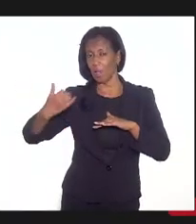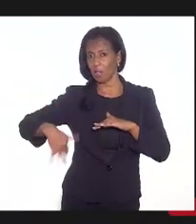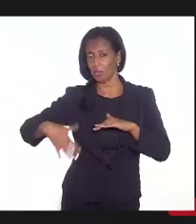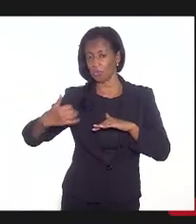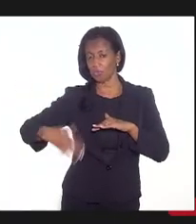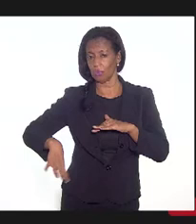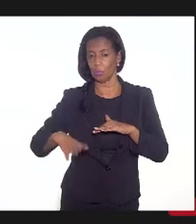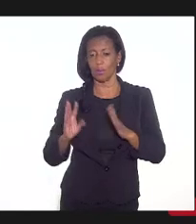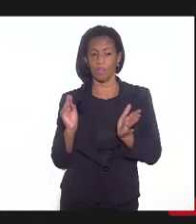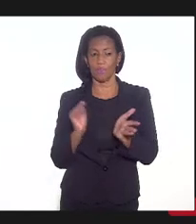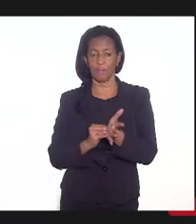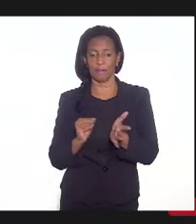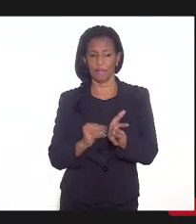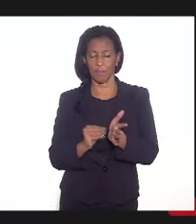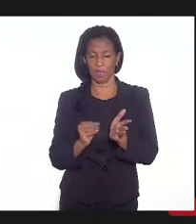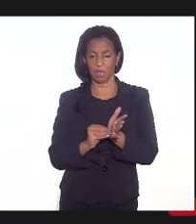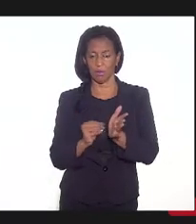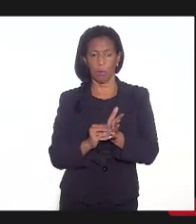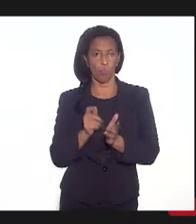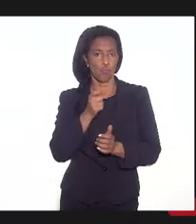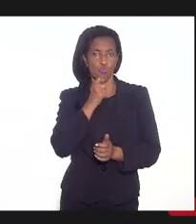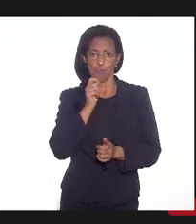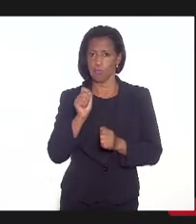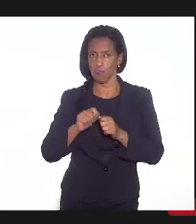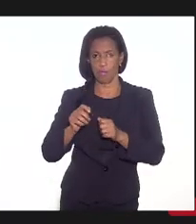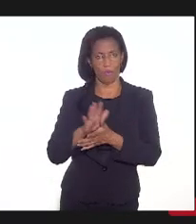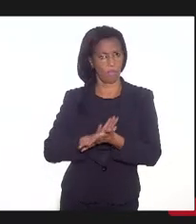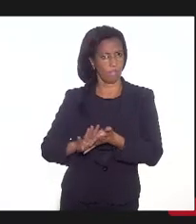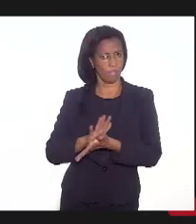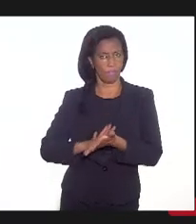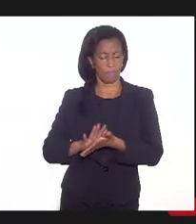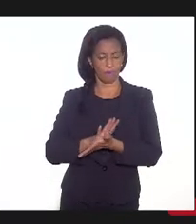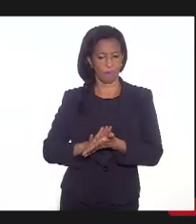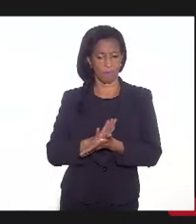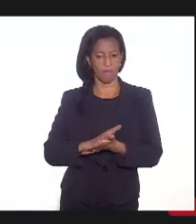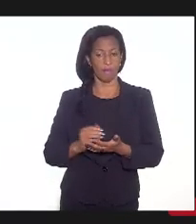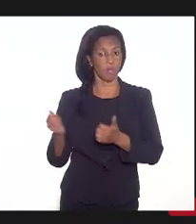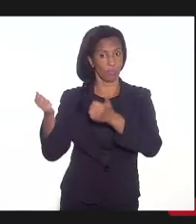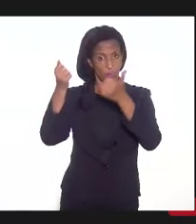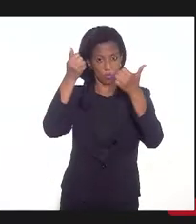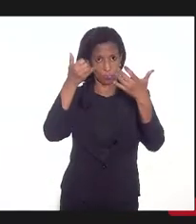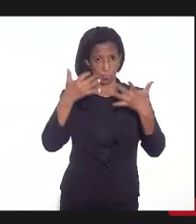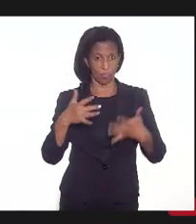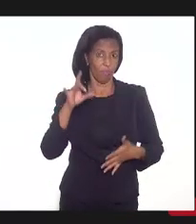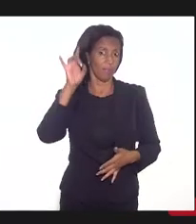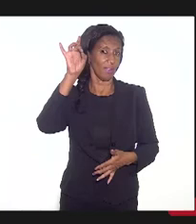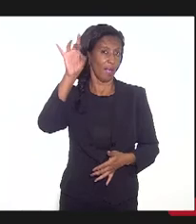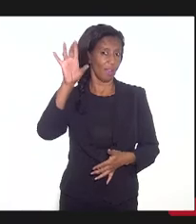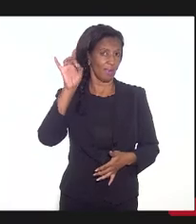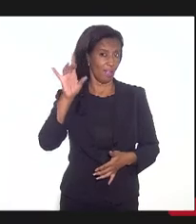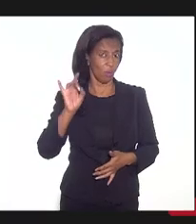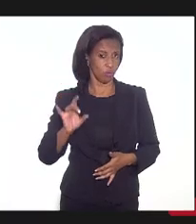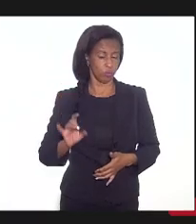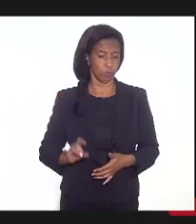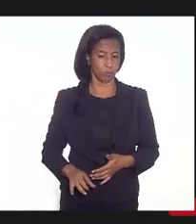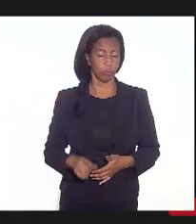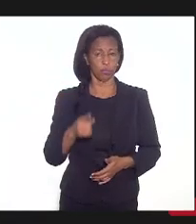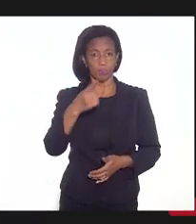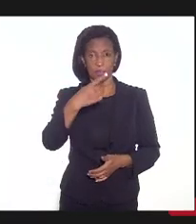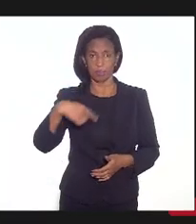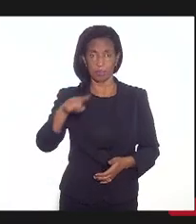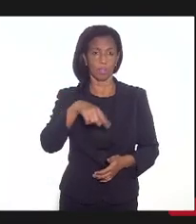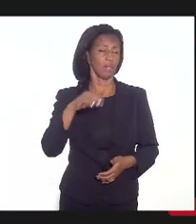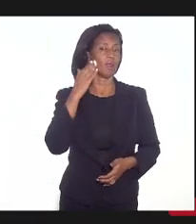o Estado não fez. A gente vai detalhar aqui cada um deles para que a gente